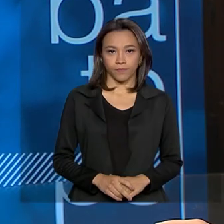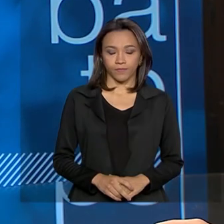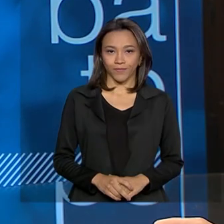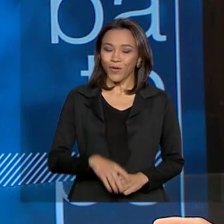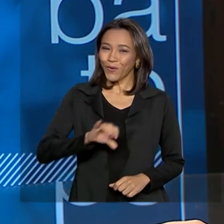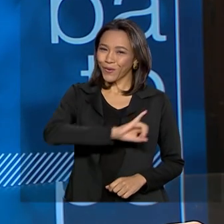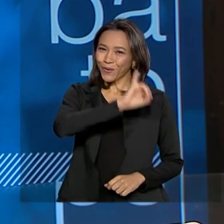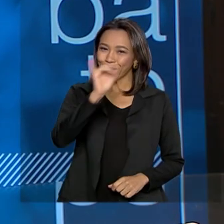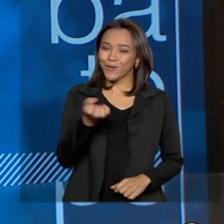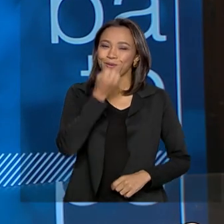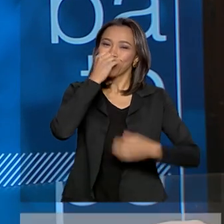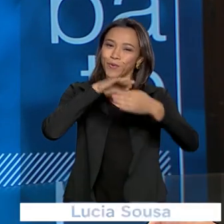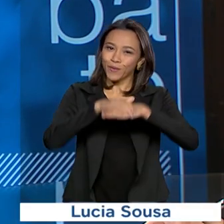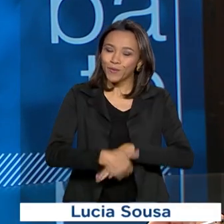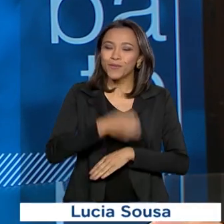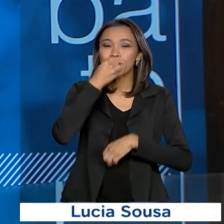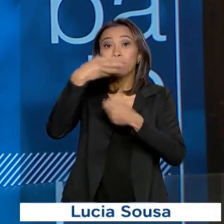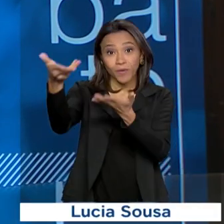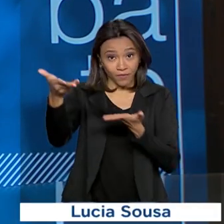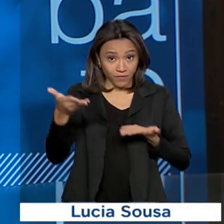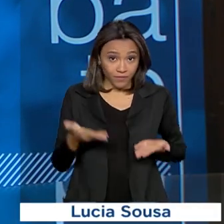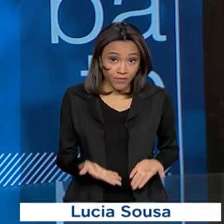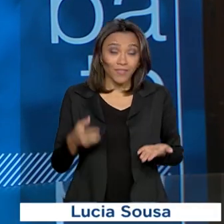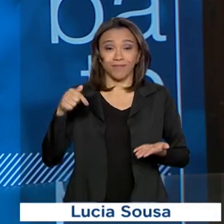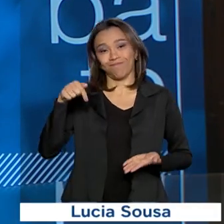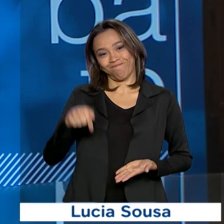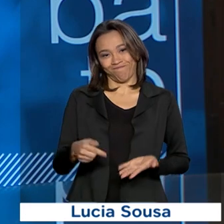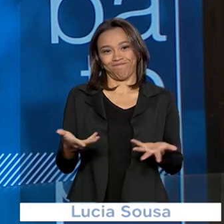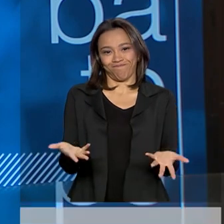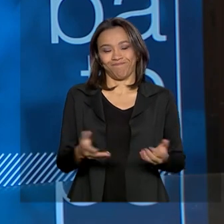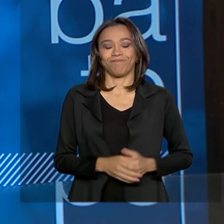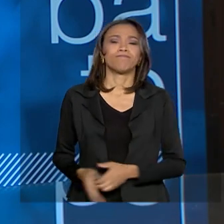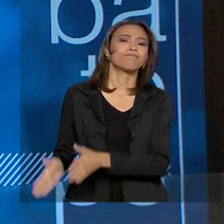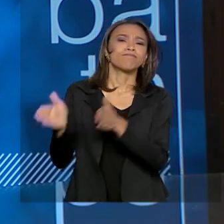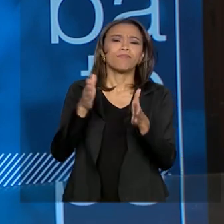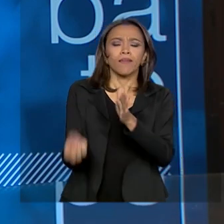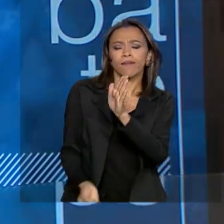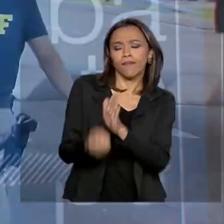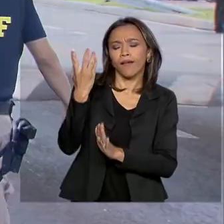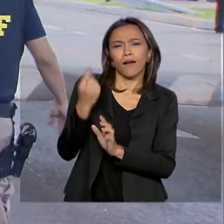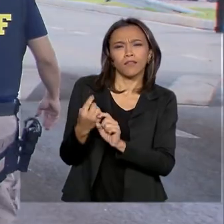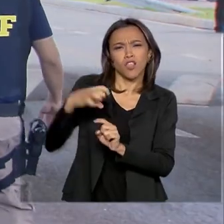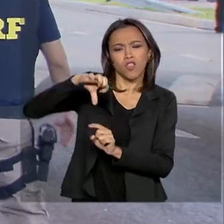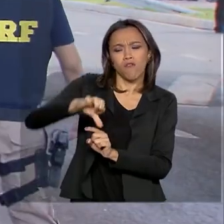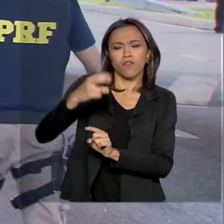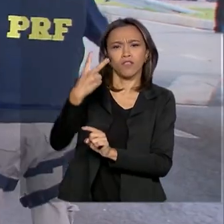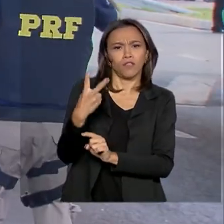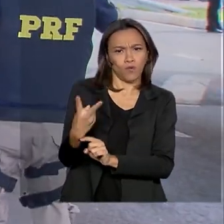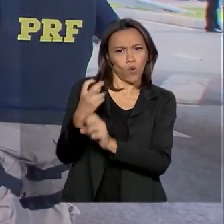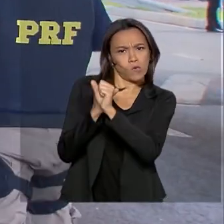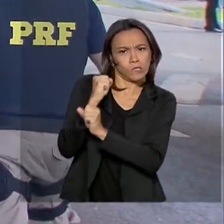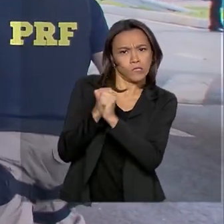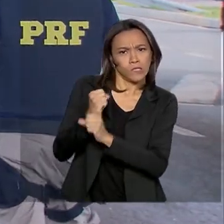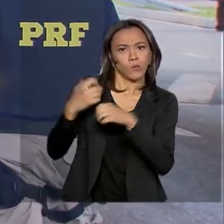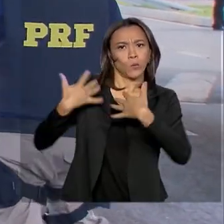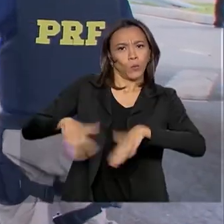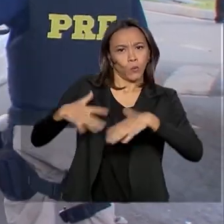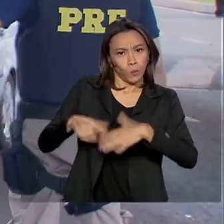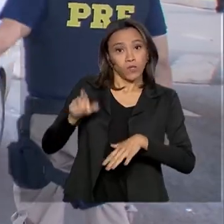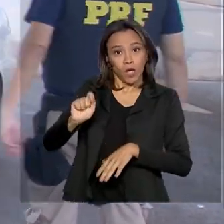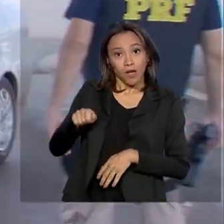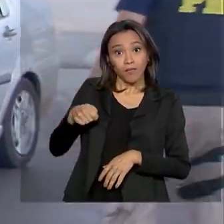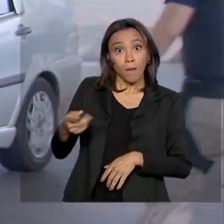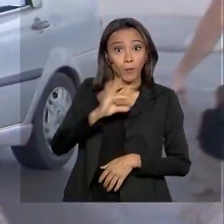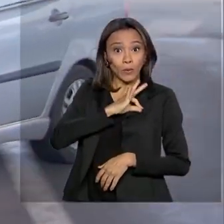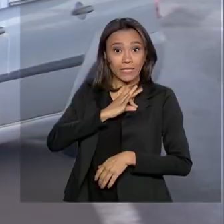Olá, boa noite, seja muito bem-vindo ao Brasil em Pauta. Criada há 92 anos, ela já foi chamada de Polícia das